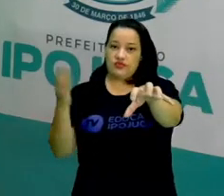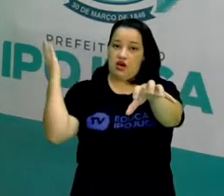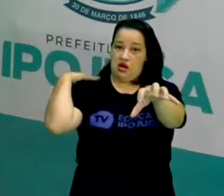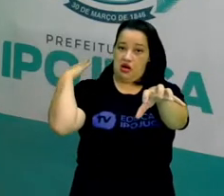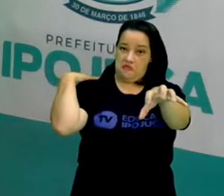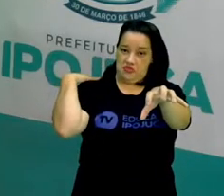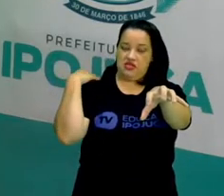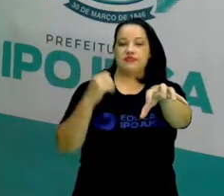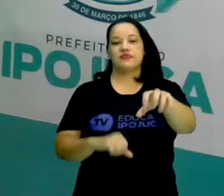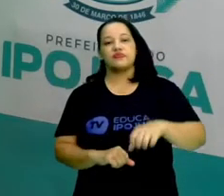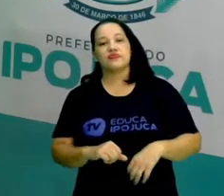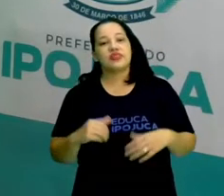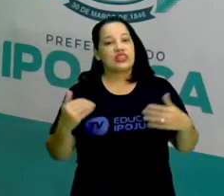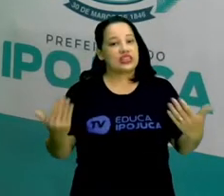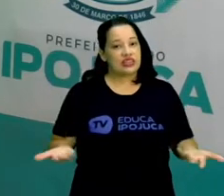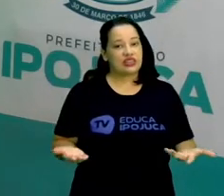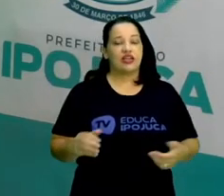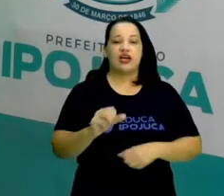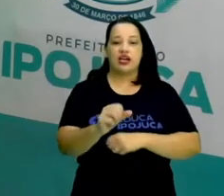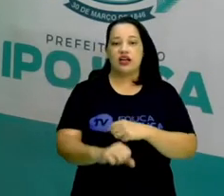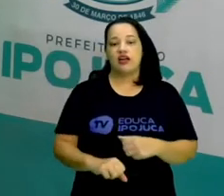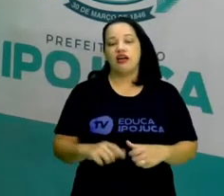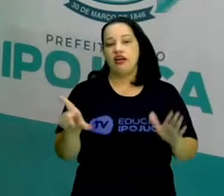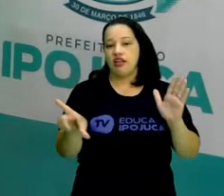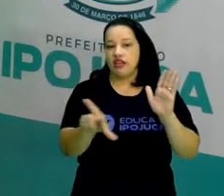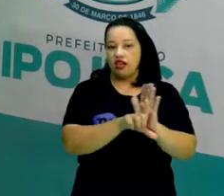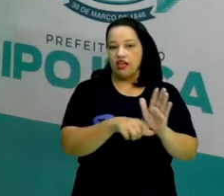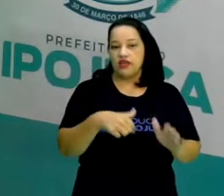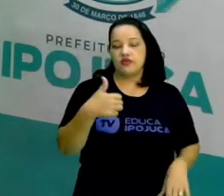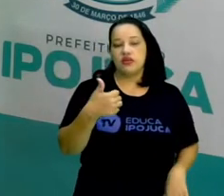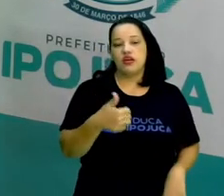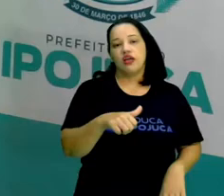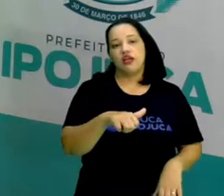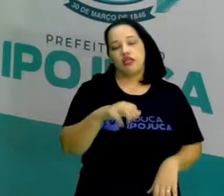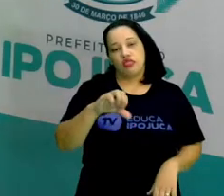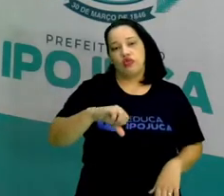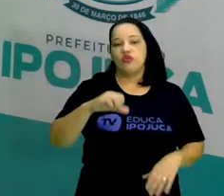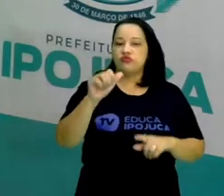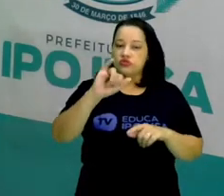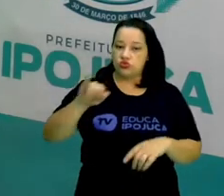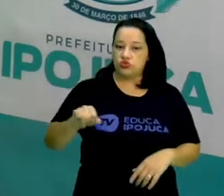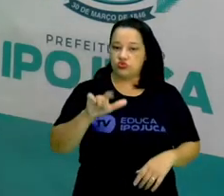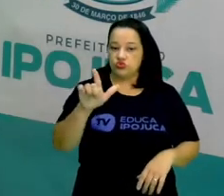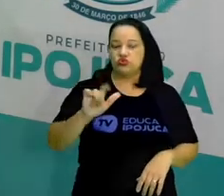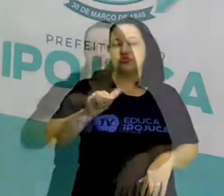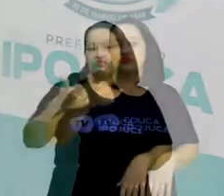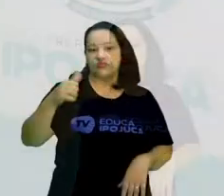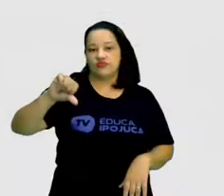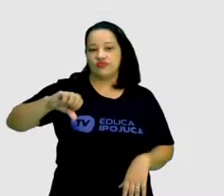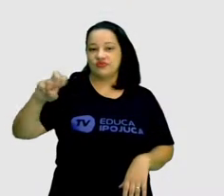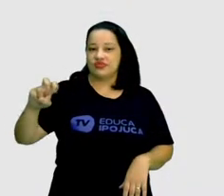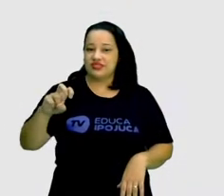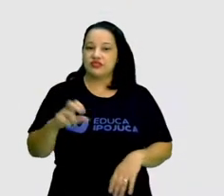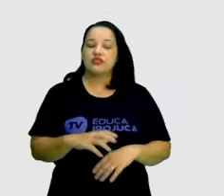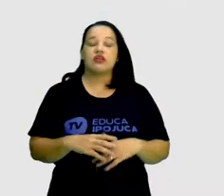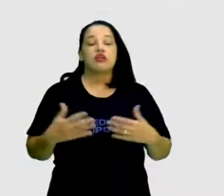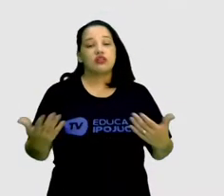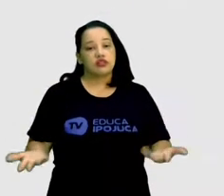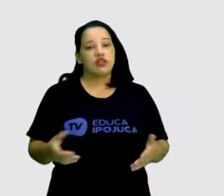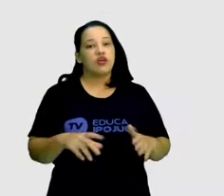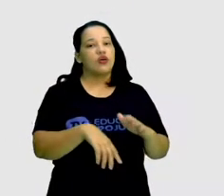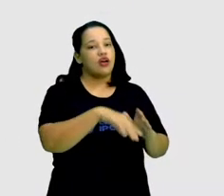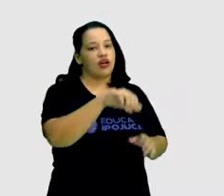1º de julho de 1955. Portanto, aqui no mapa da nossa cidade de Ipojuca,